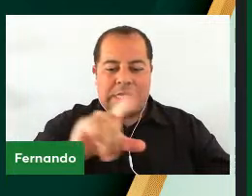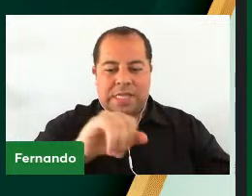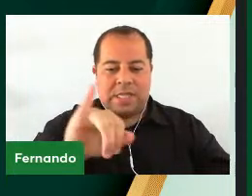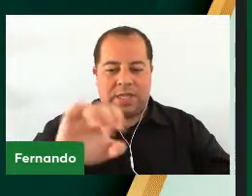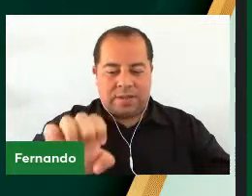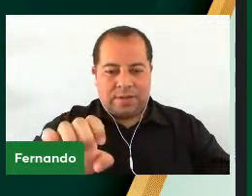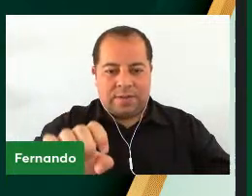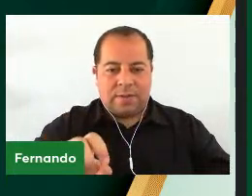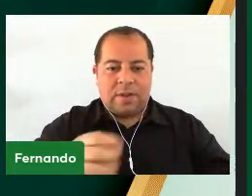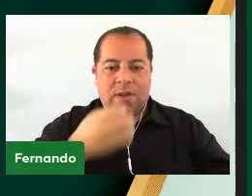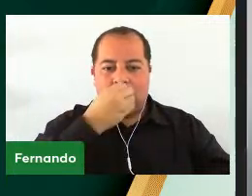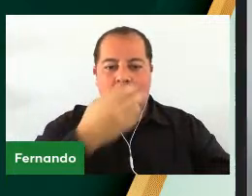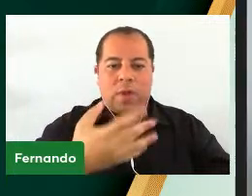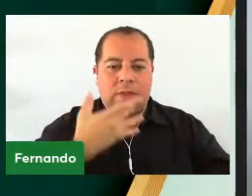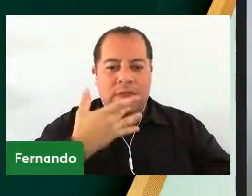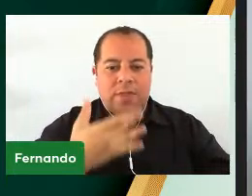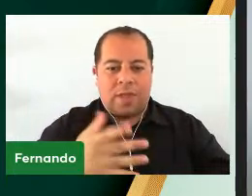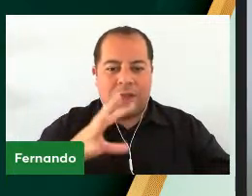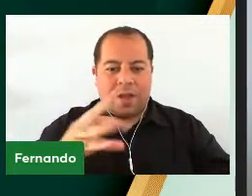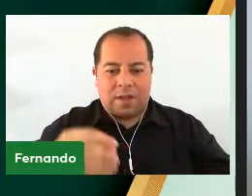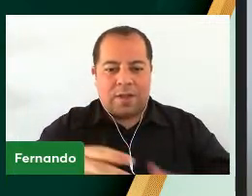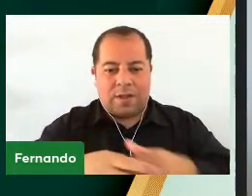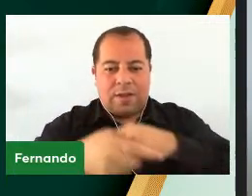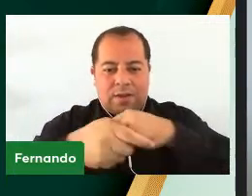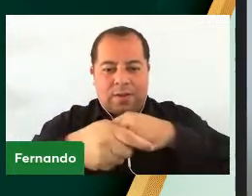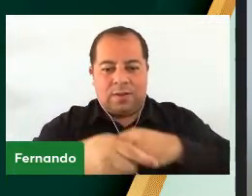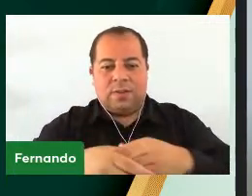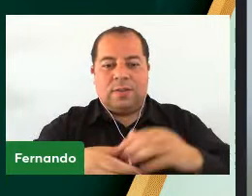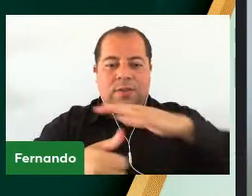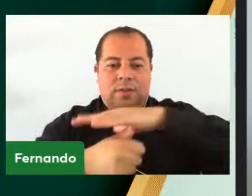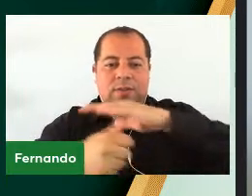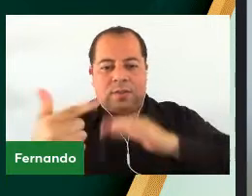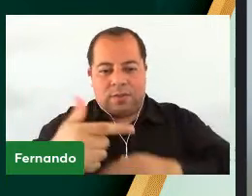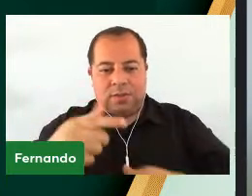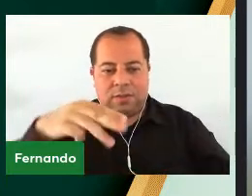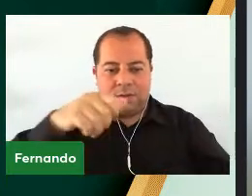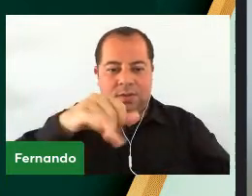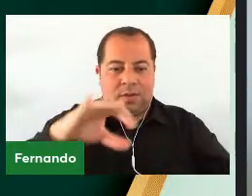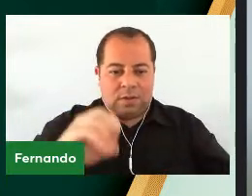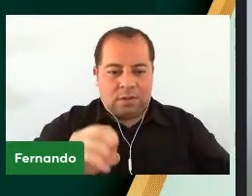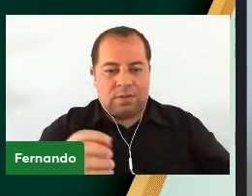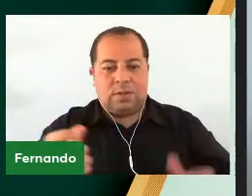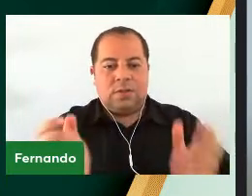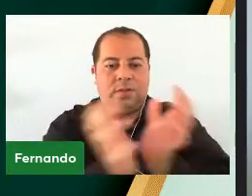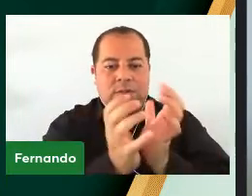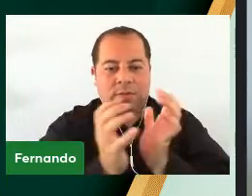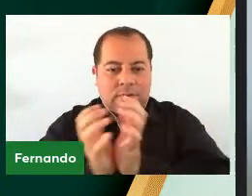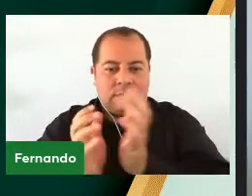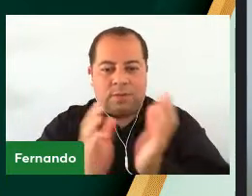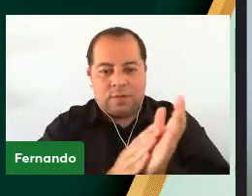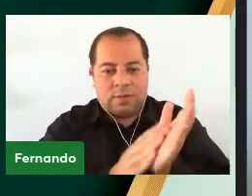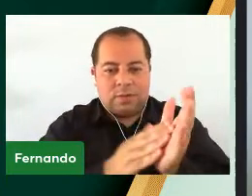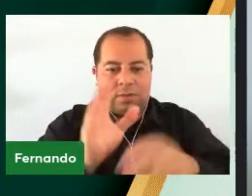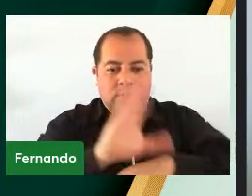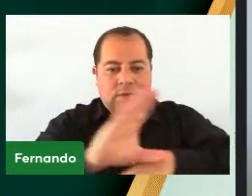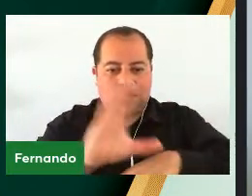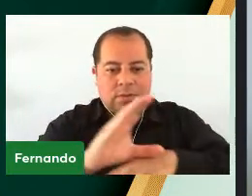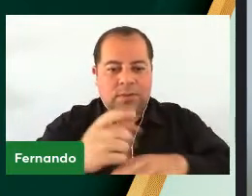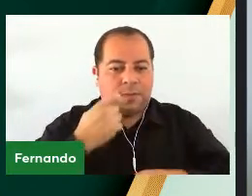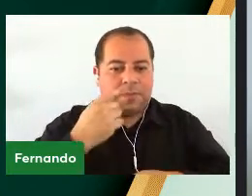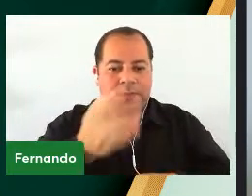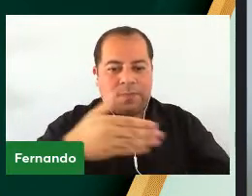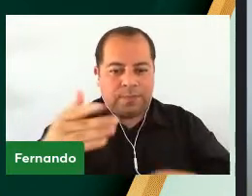Boa tarde, cumprimento o vice-reitor, professor Marcos Vinícius, os demais colegas homenageados dos cursos de Agricultura,